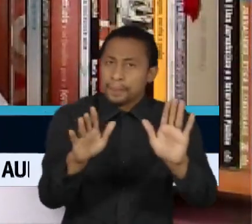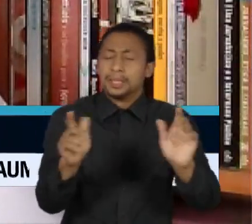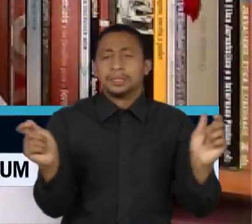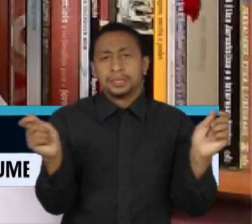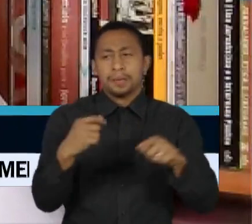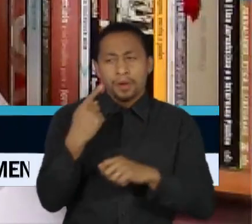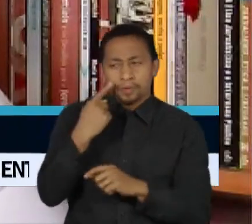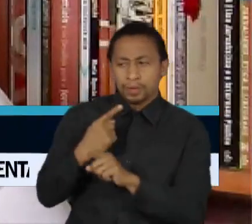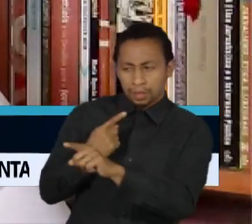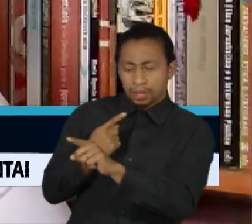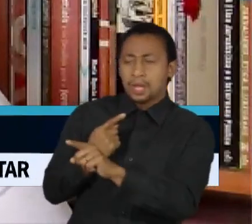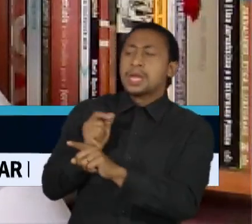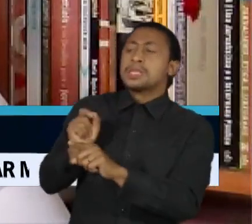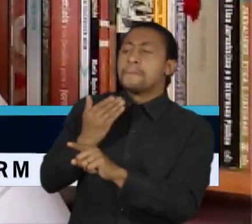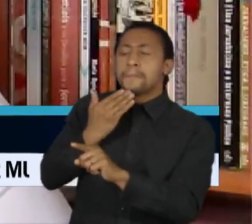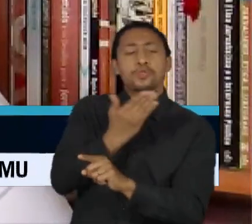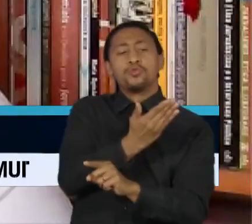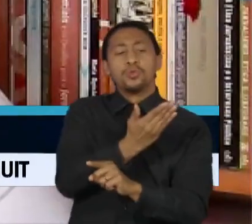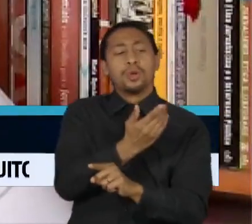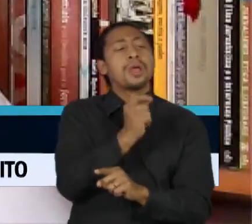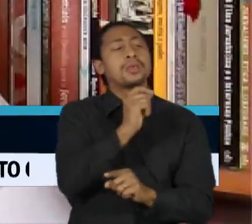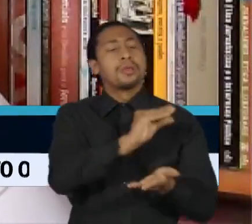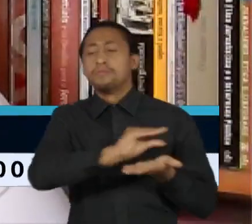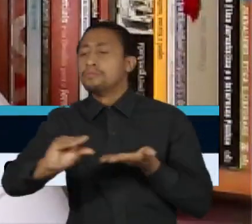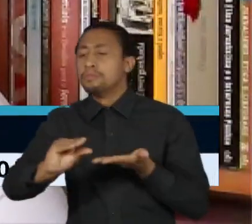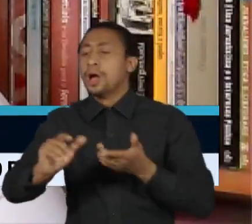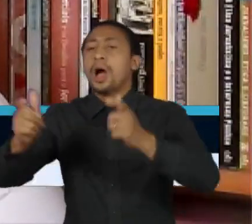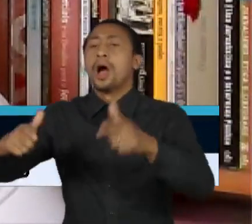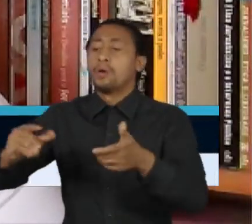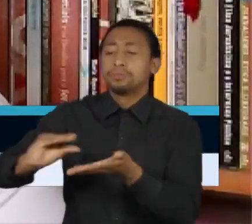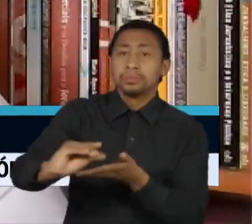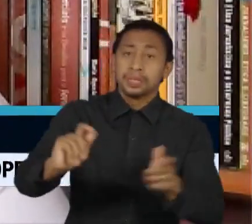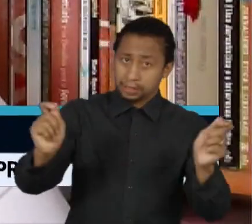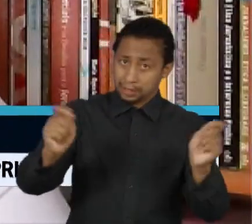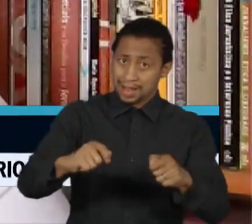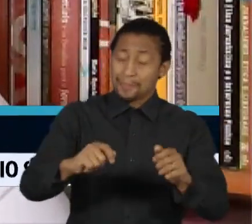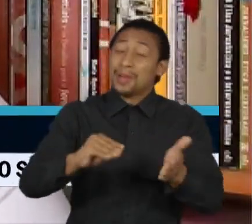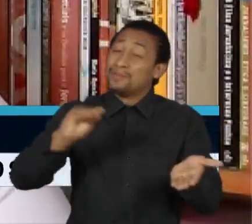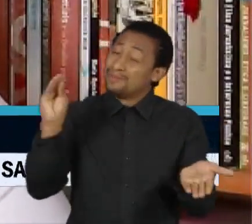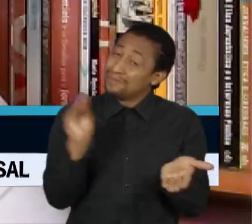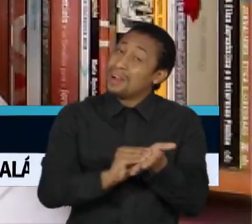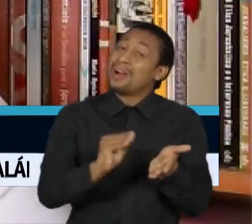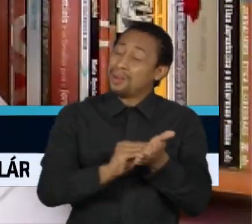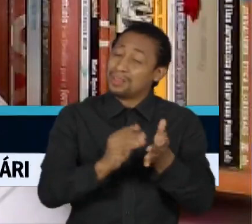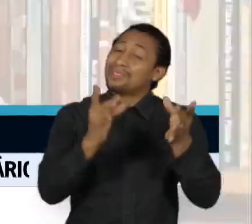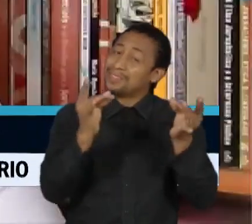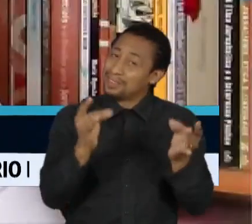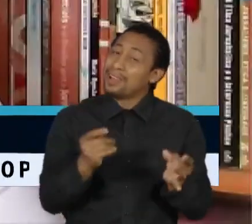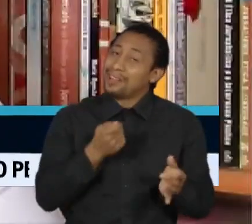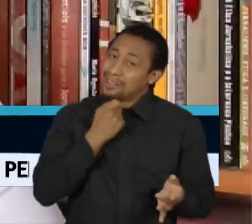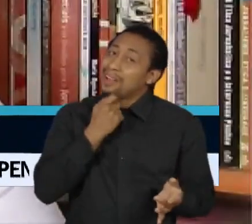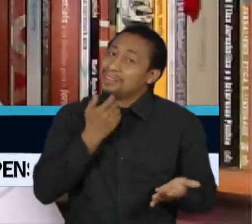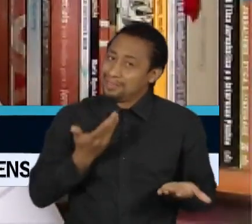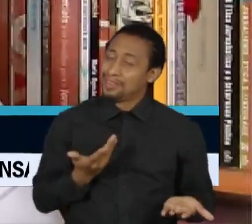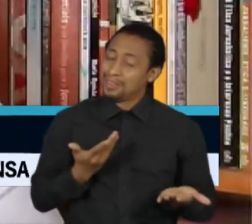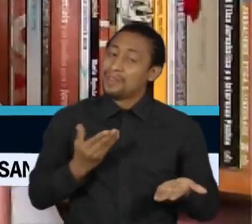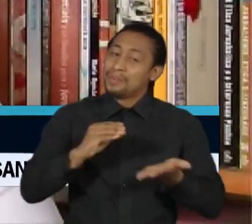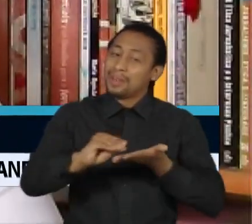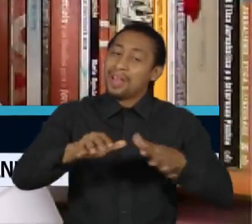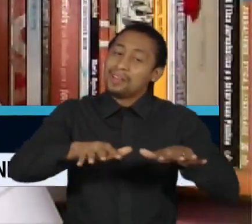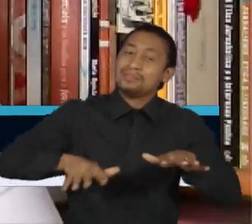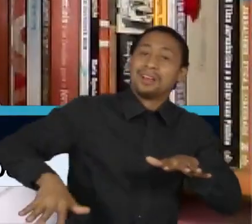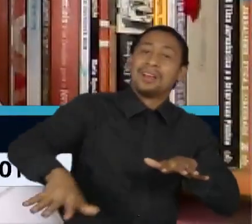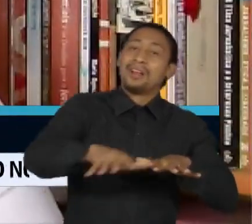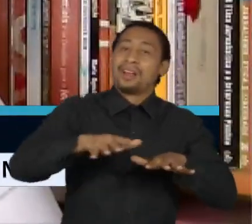indicou e para onde. Mas não há muita especificidade nessas informações, elas ainda são bastante genéricas. Muitas vezes precisa de uma